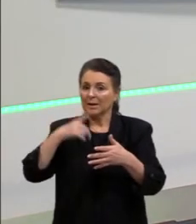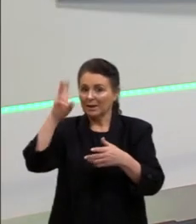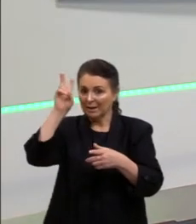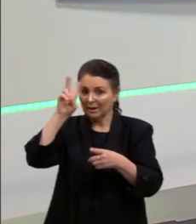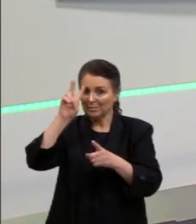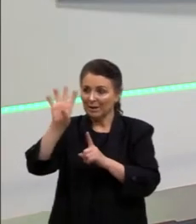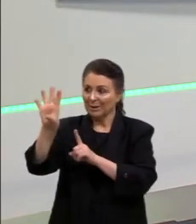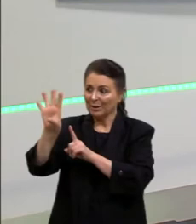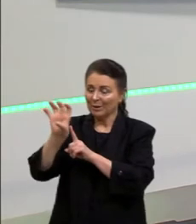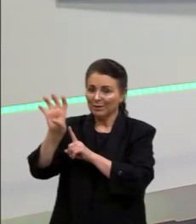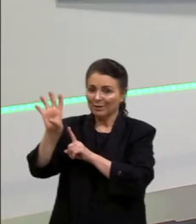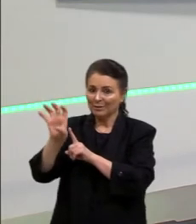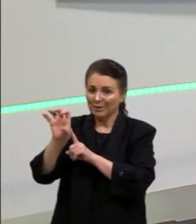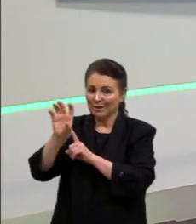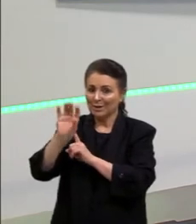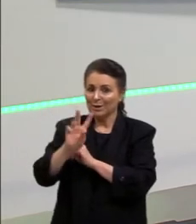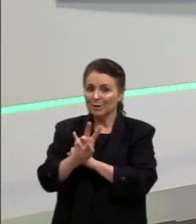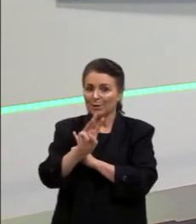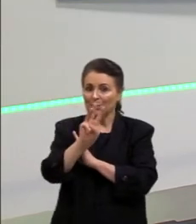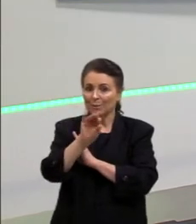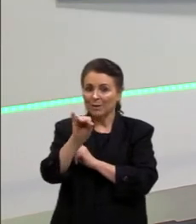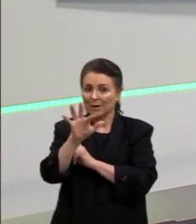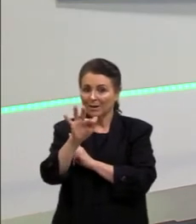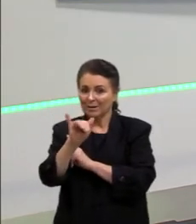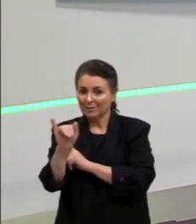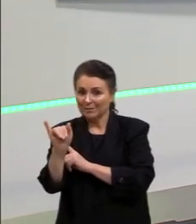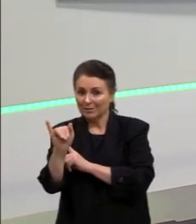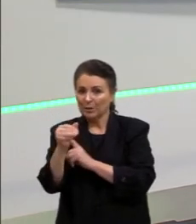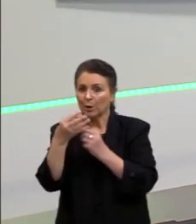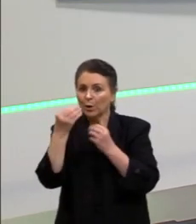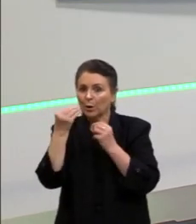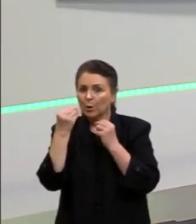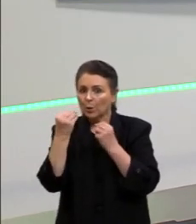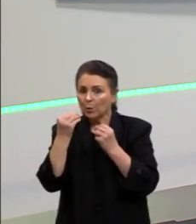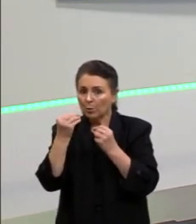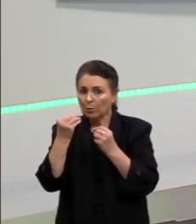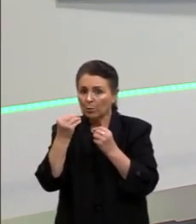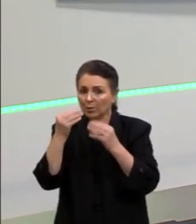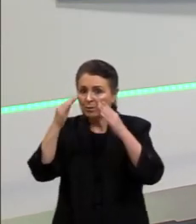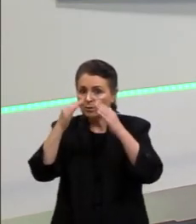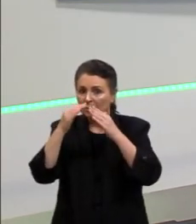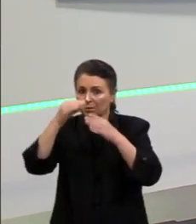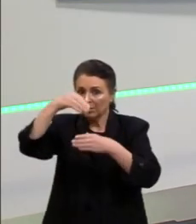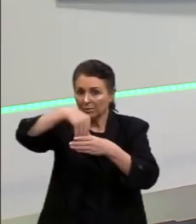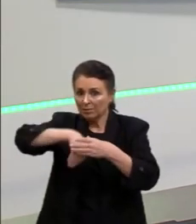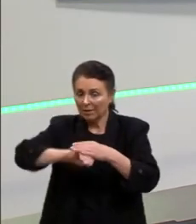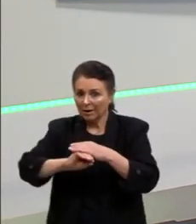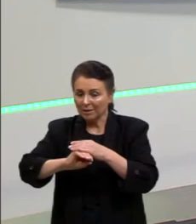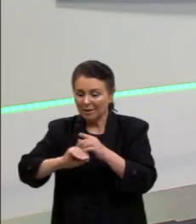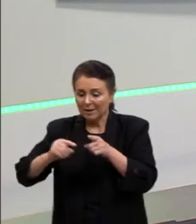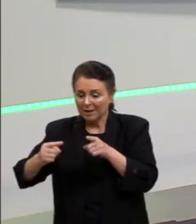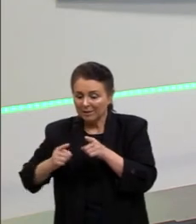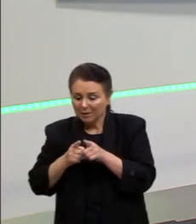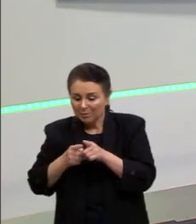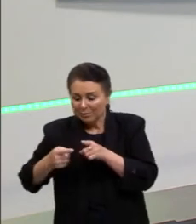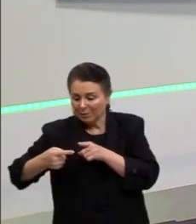Como que ele funciona? Como que ele chega, então, a todos os locais da nossa casa? Que qualquer frestinha, né,